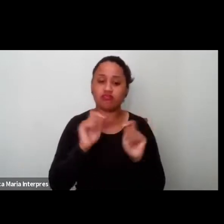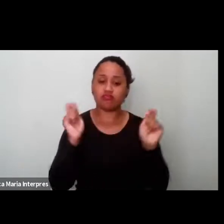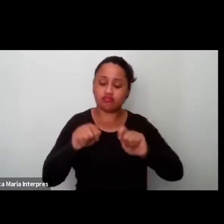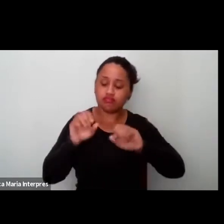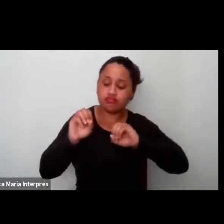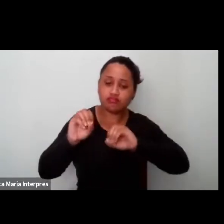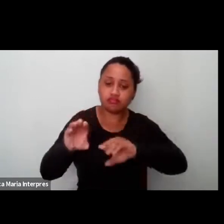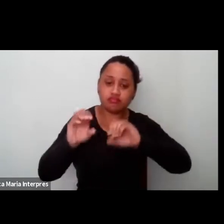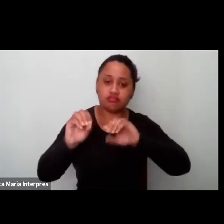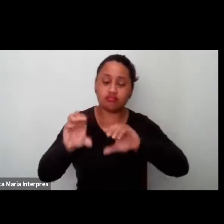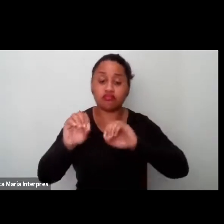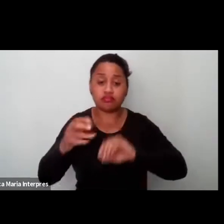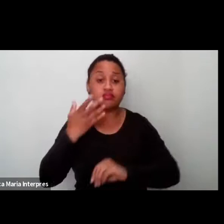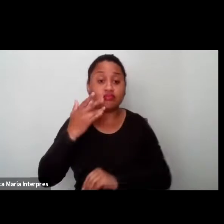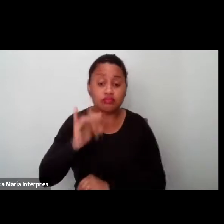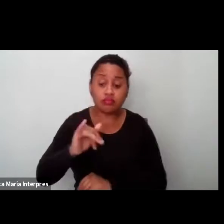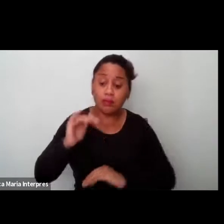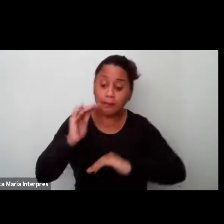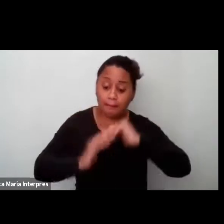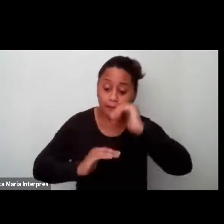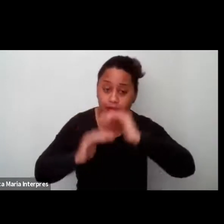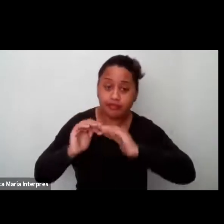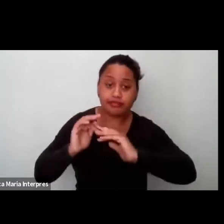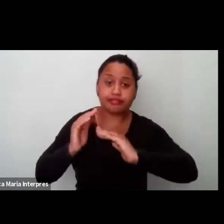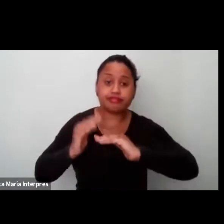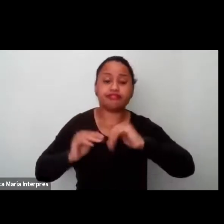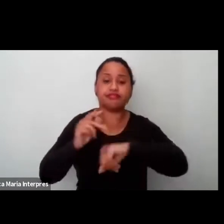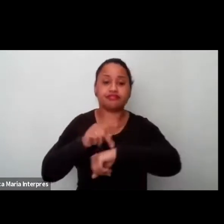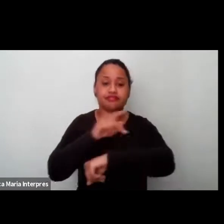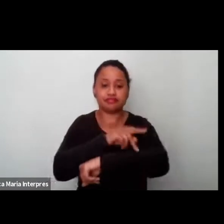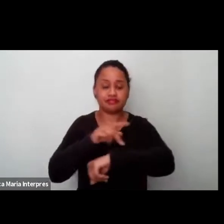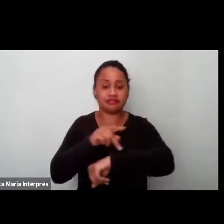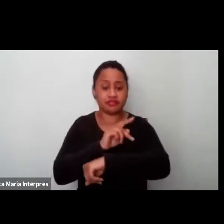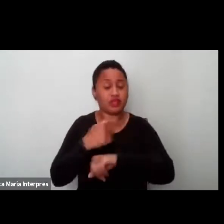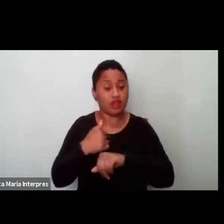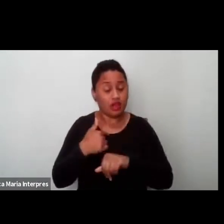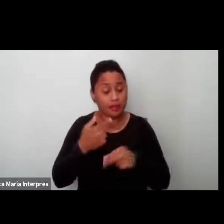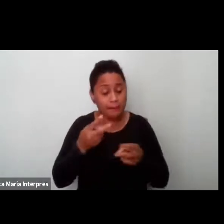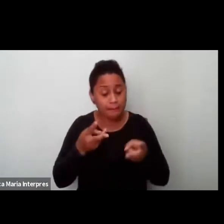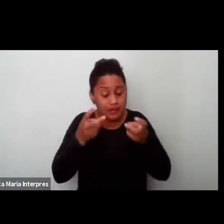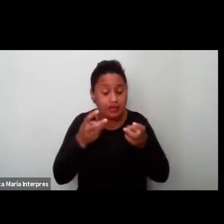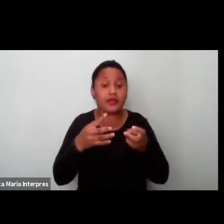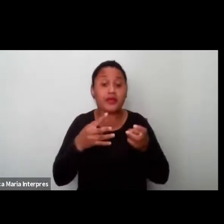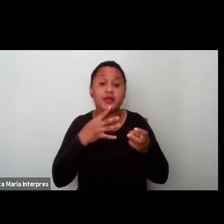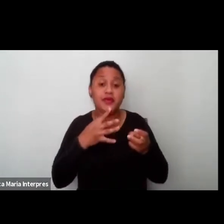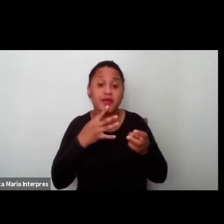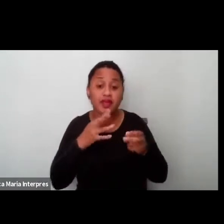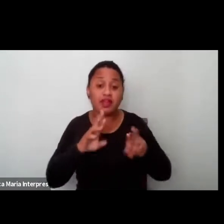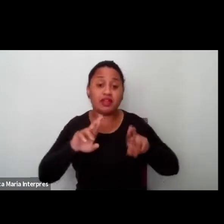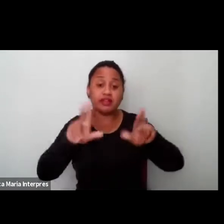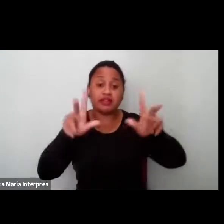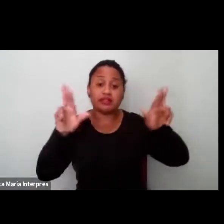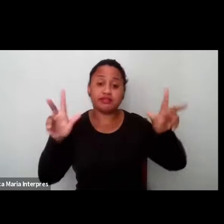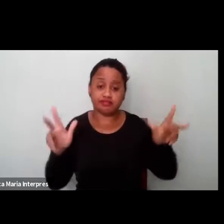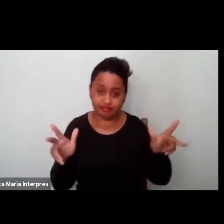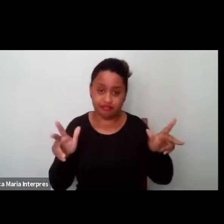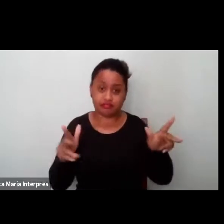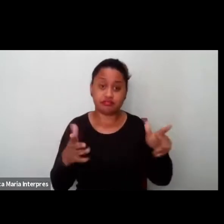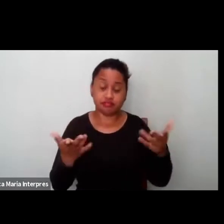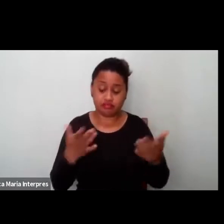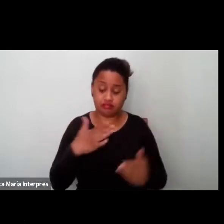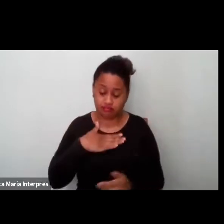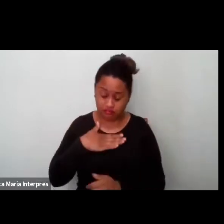infantil práticas pedagógicas de reconhecimento e valoração das diferenças. Então, como professora, nós temos um